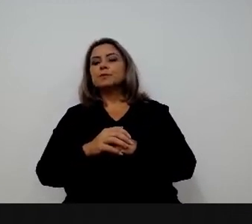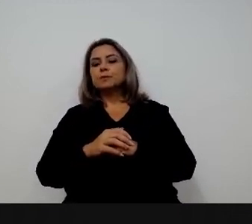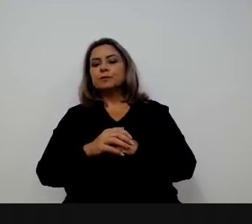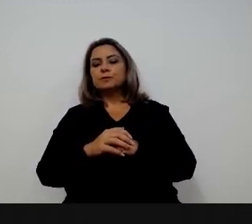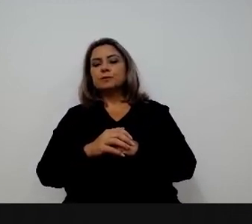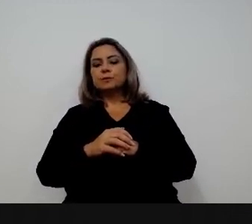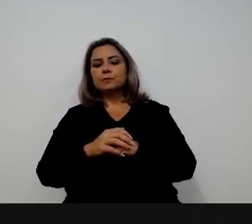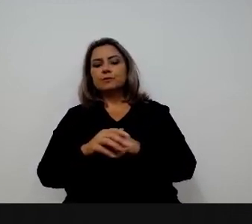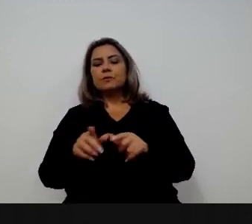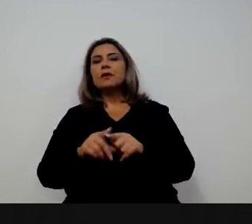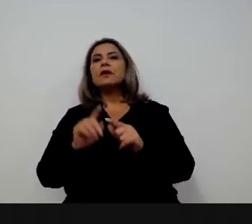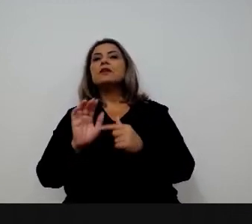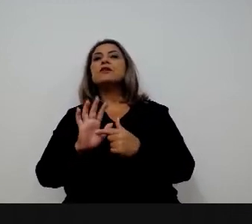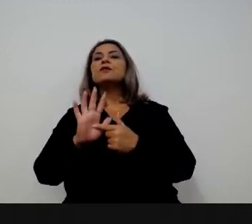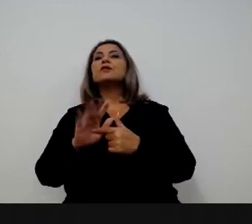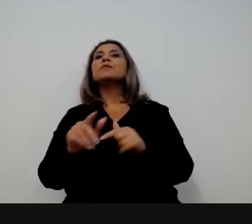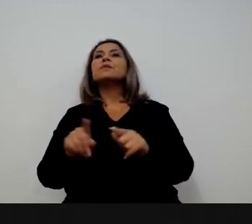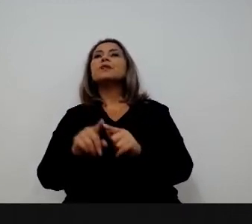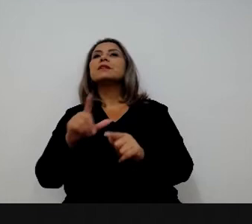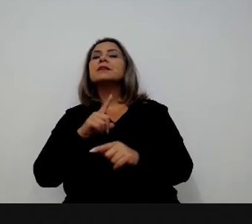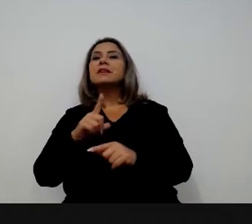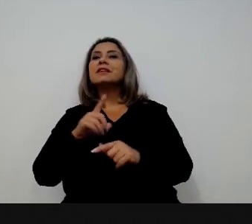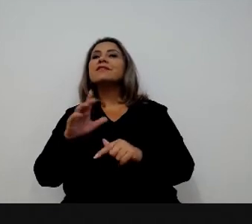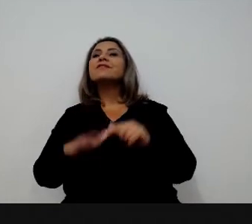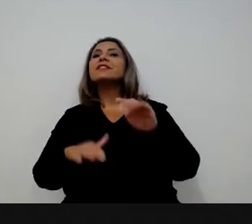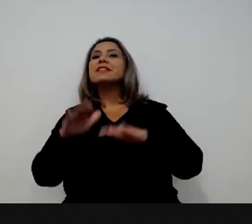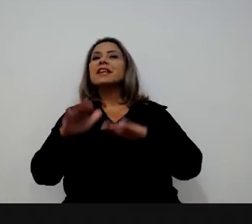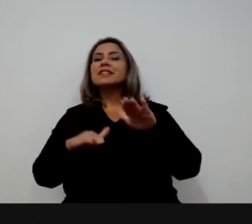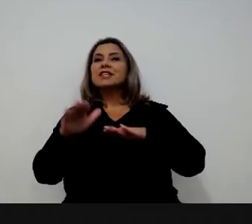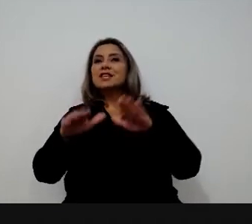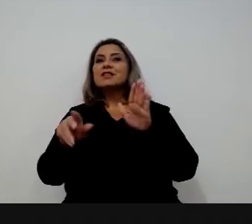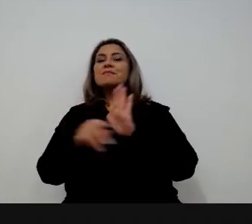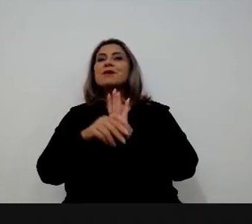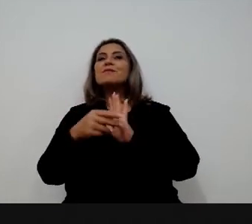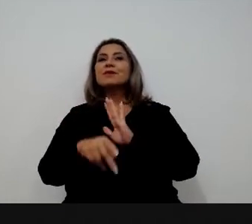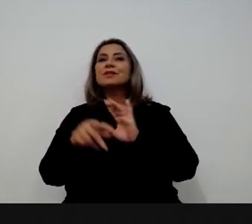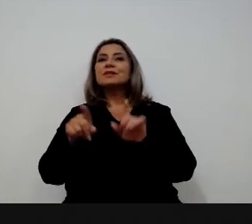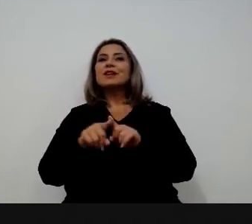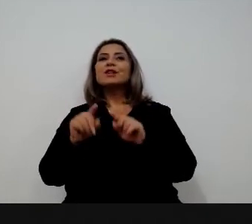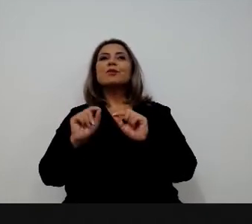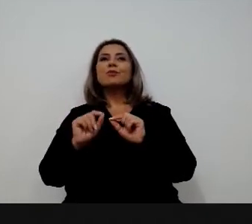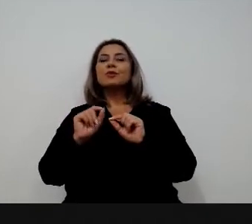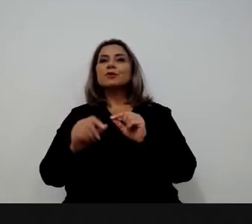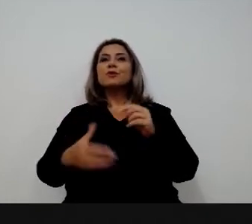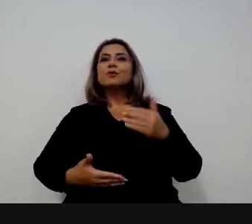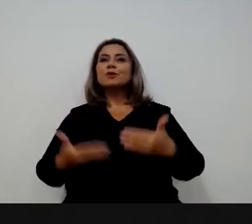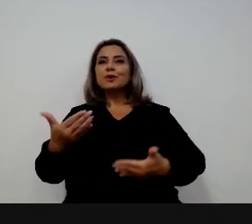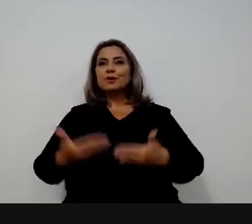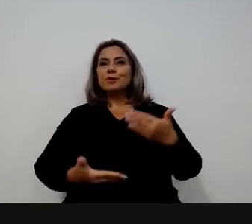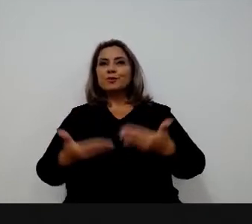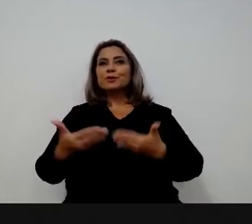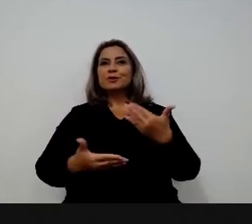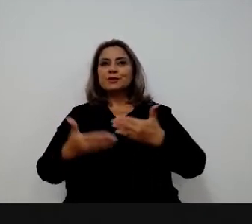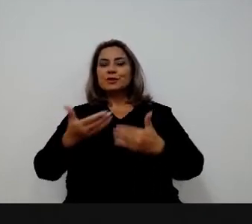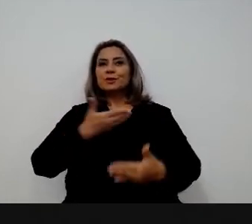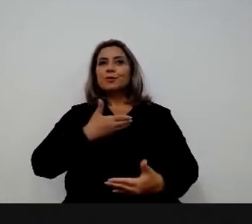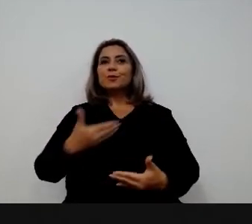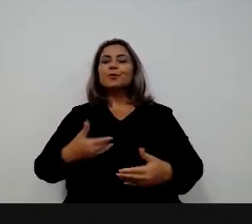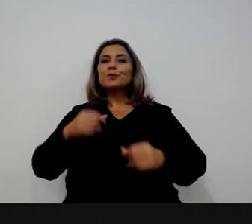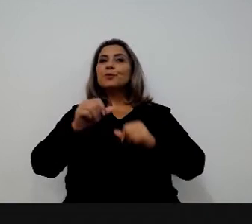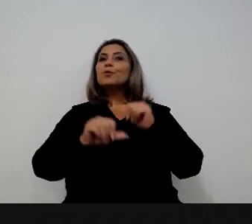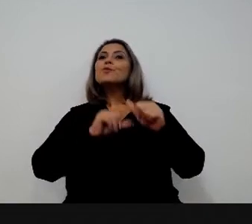E é que a gente vê com esse trabalho também. A gente vê que, dependendo do grau de automação, a demanda por servidores públicos muda.